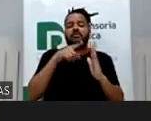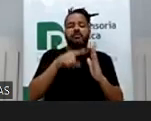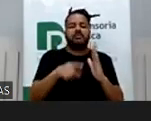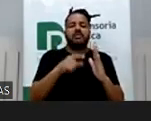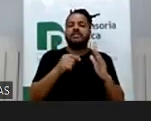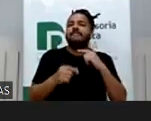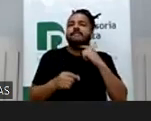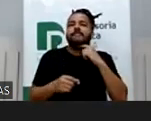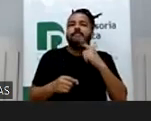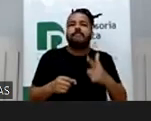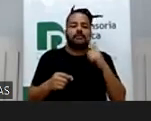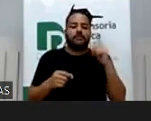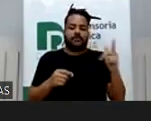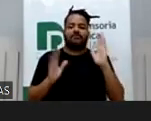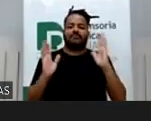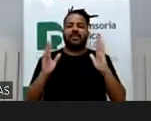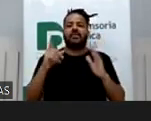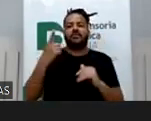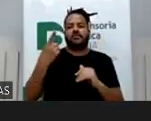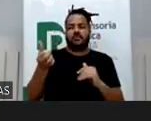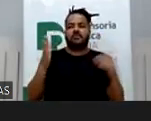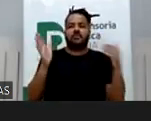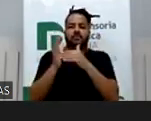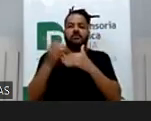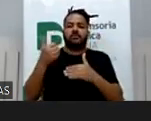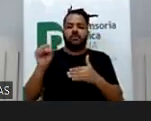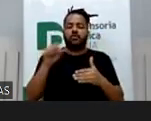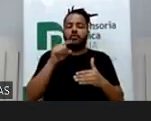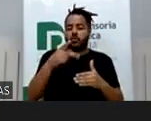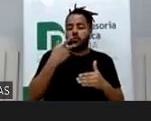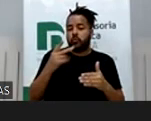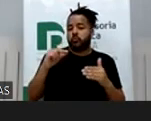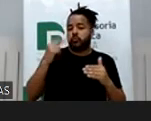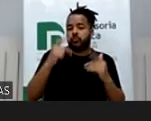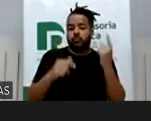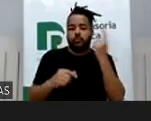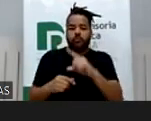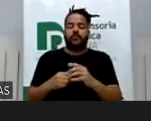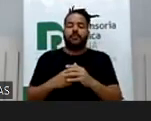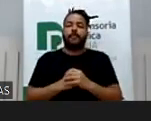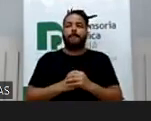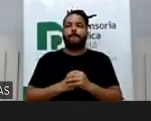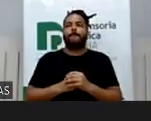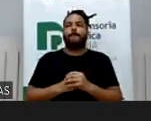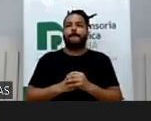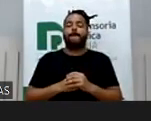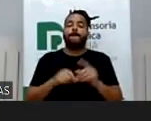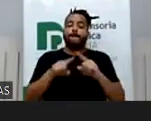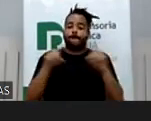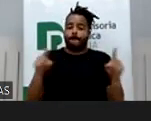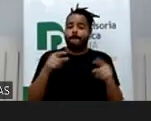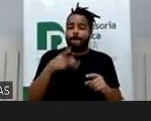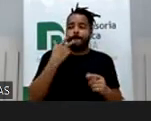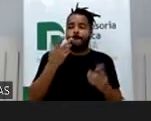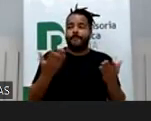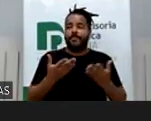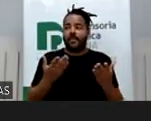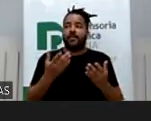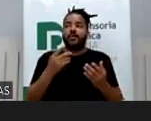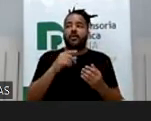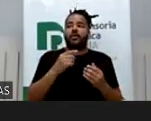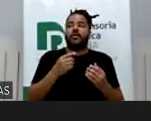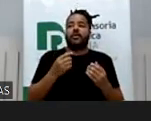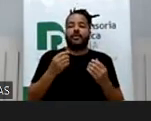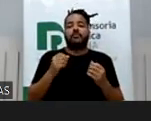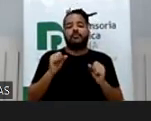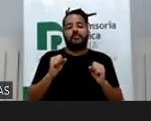inclusive, e entre 16 e 18 são incapazes relativamente, tá? Só que incapacidade civil não se confunde com a